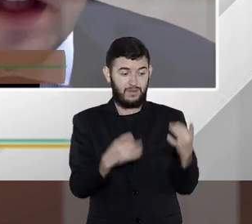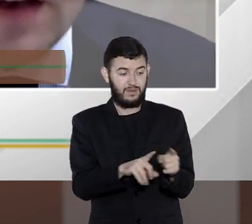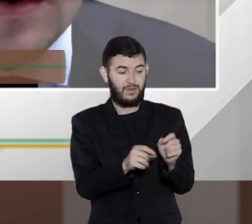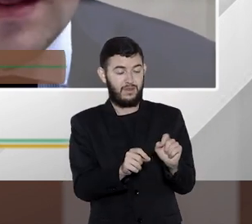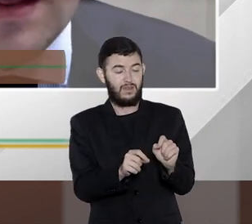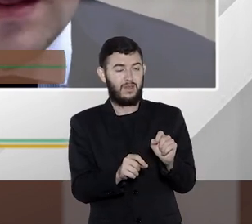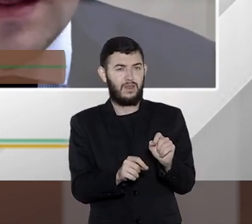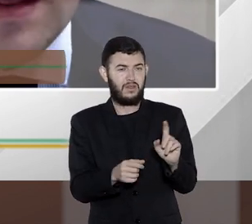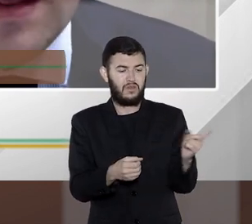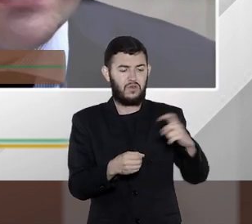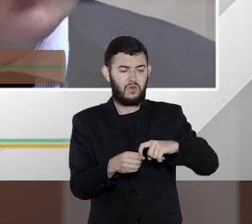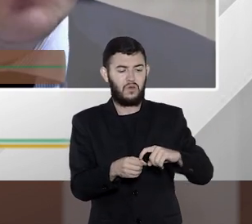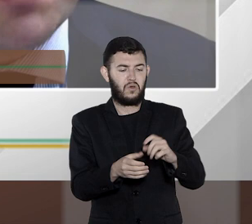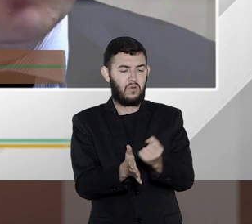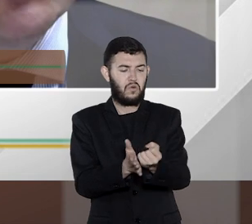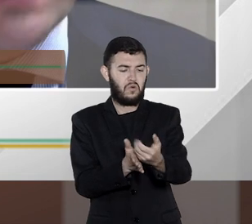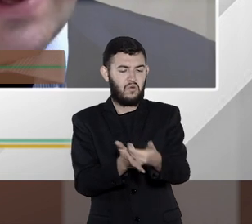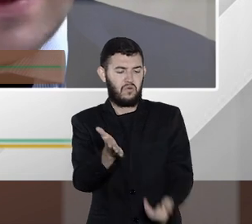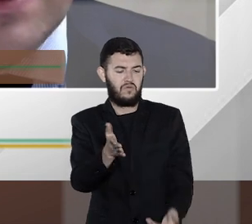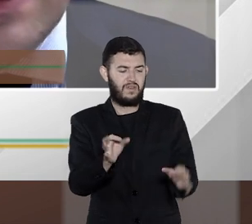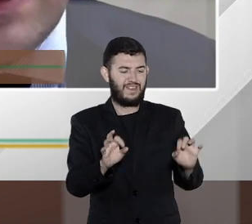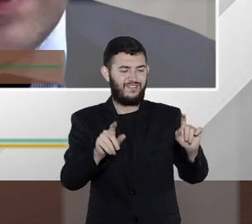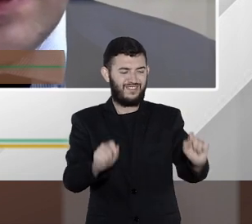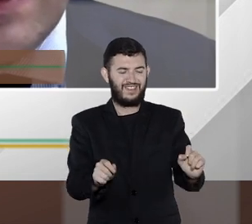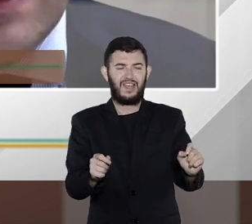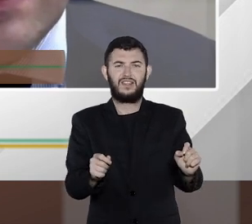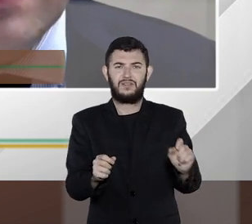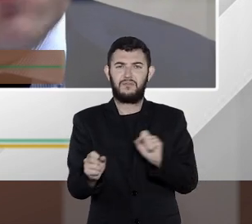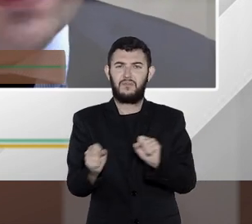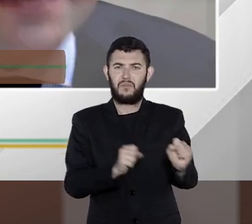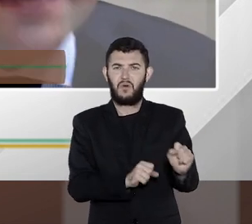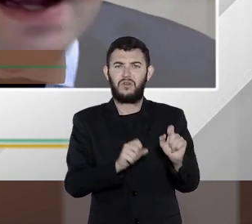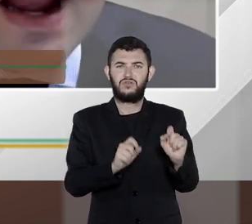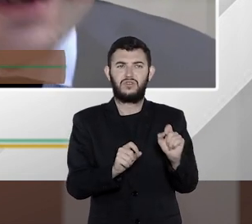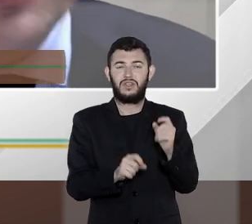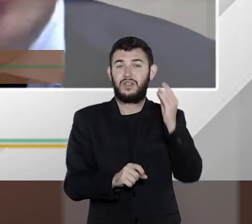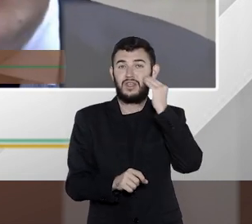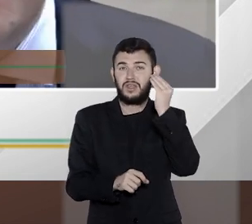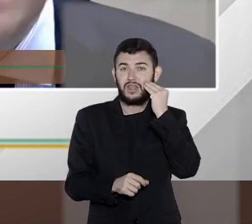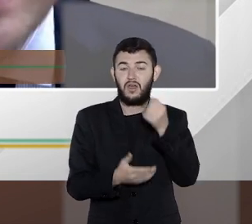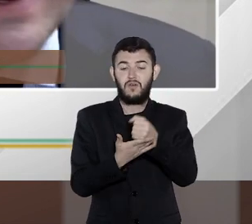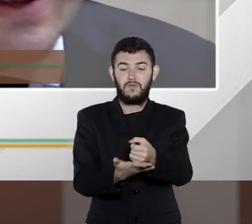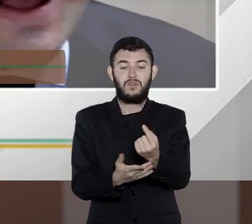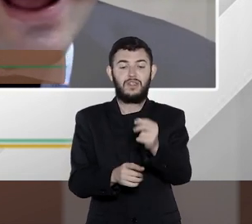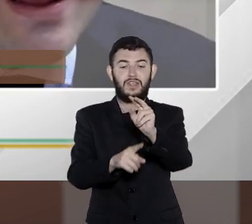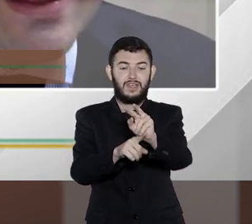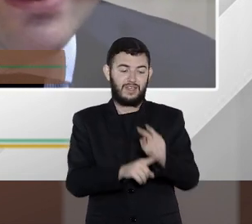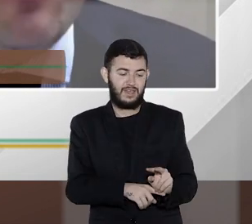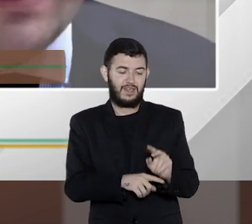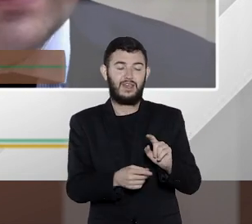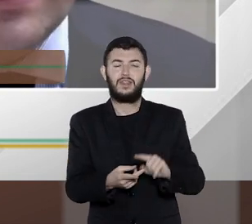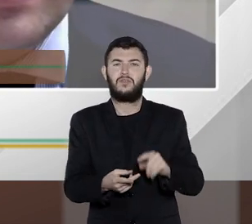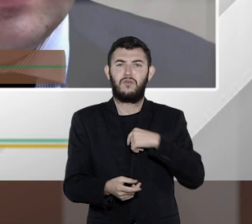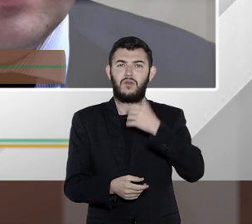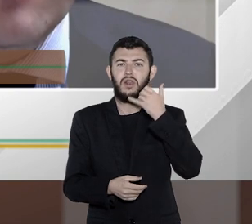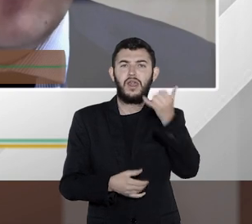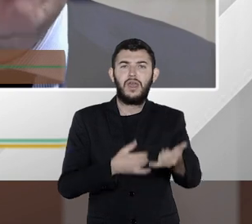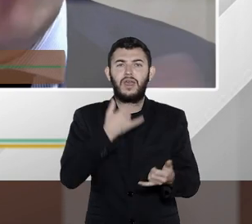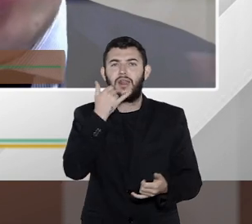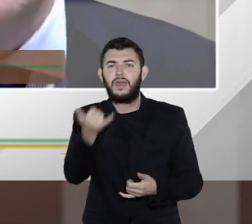sem convênio e utilizar isso para buscar te oferecer crédito ou começar a te ligar enfim